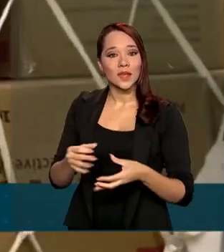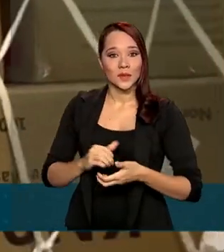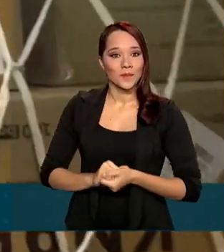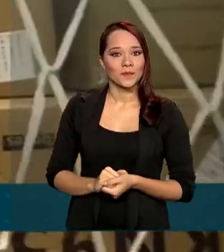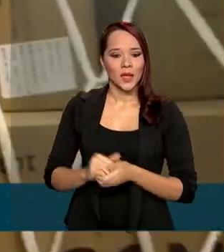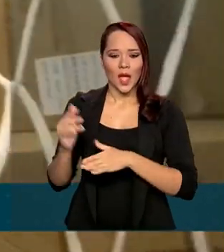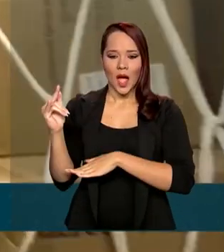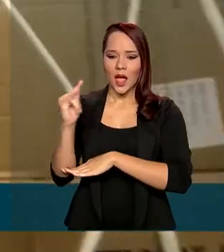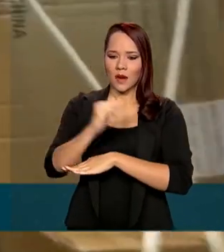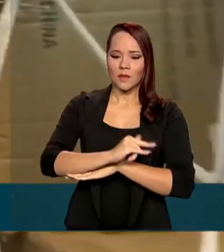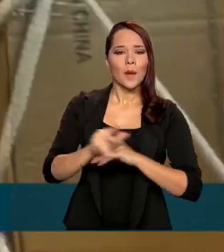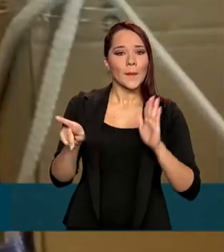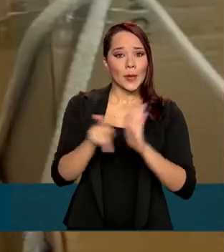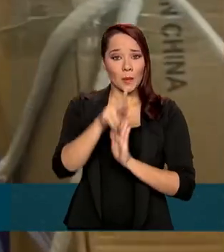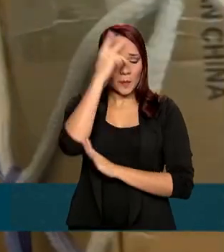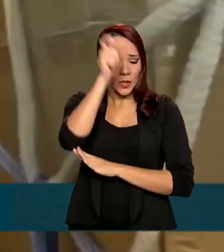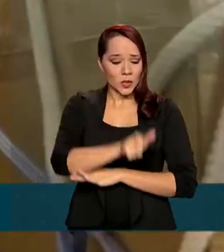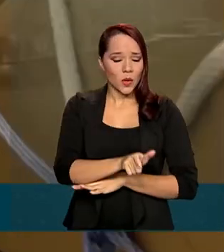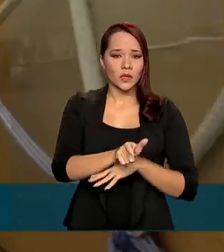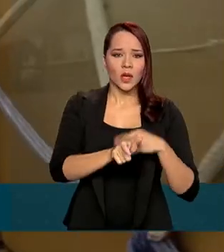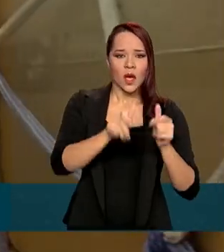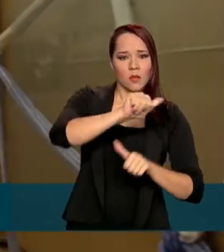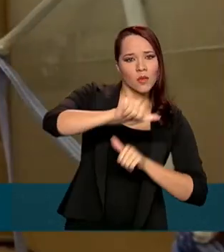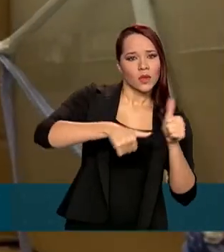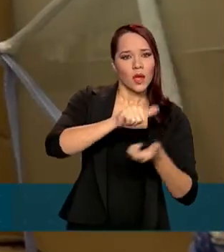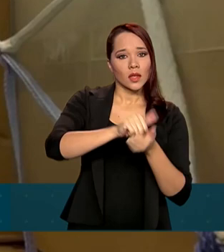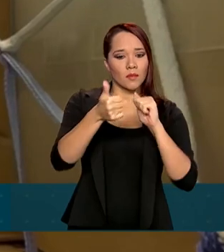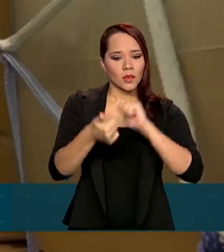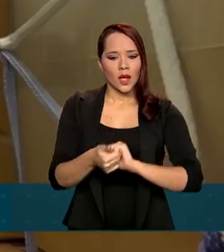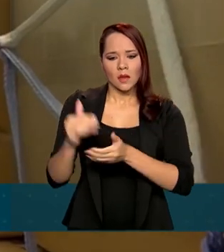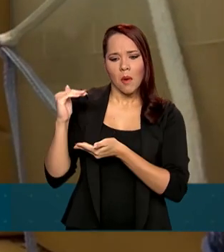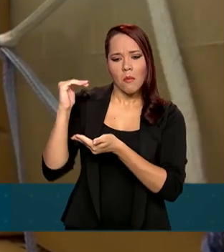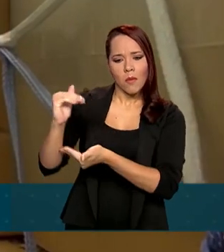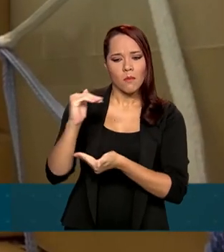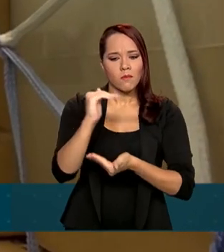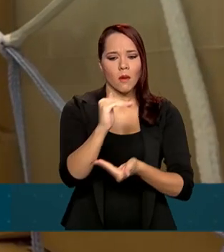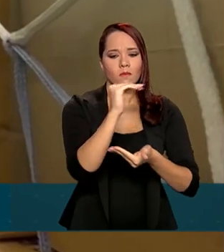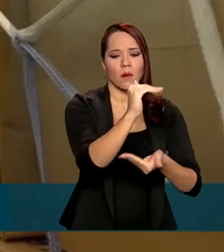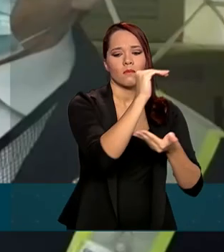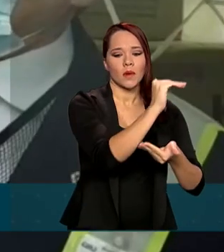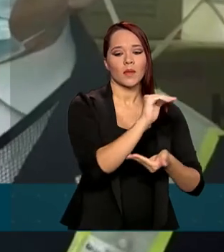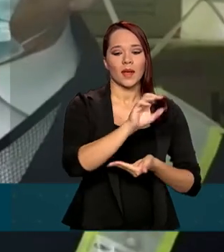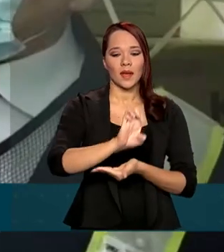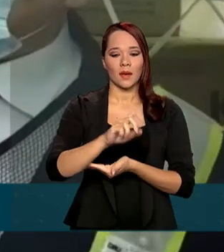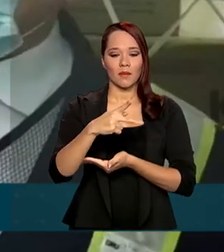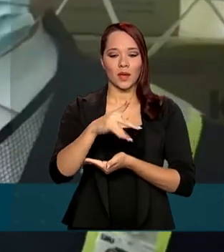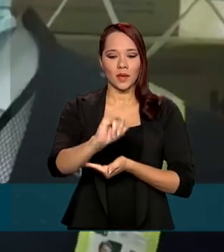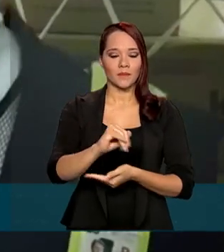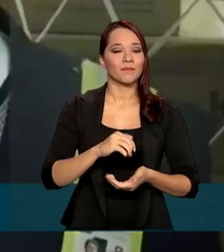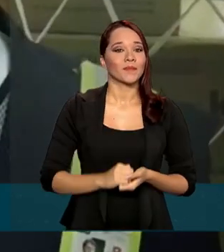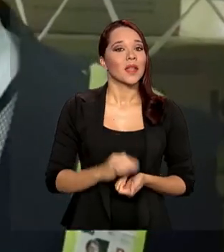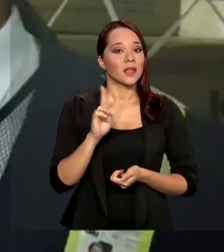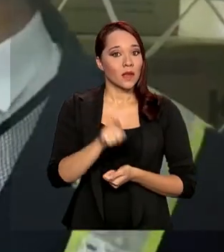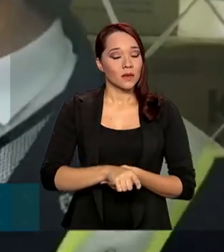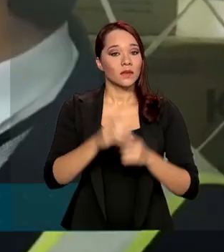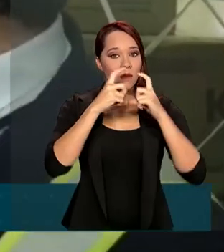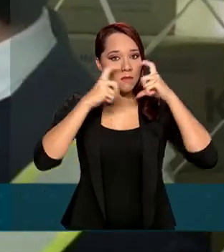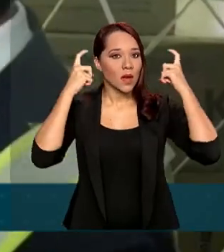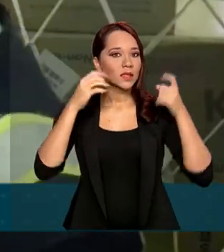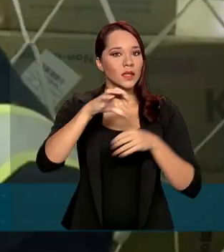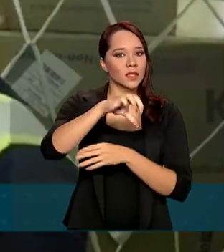aeronave de passageiros foi adaptada para receber milhares de caixas de EPIs. São máscaras N95,